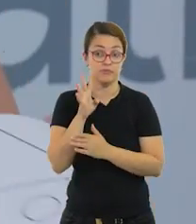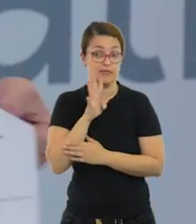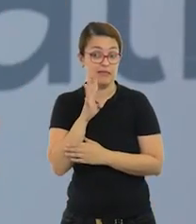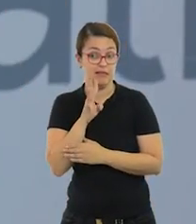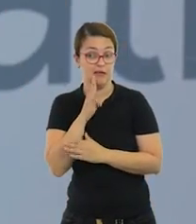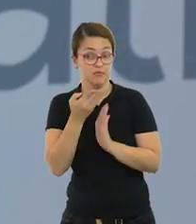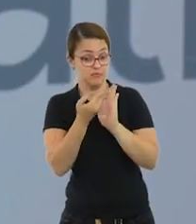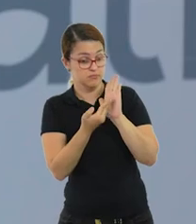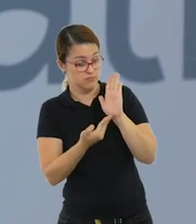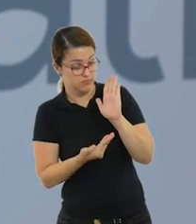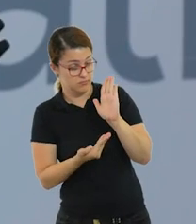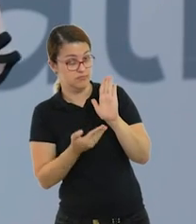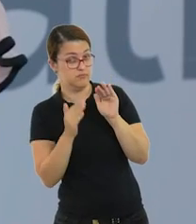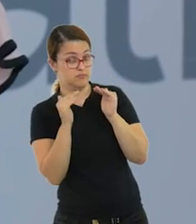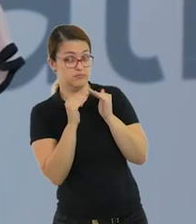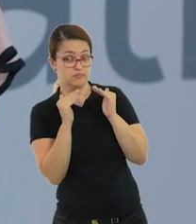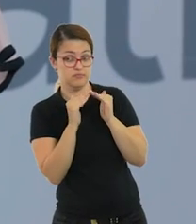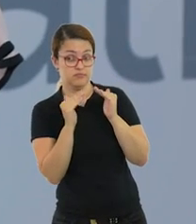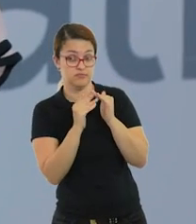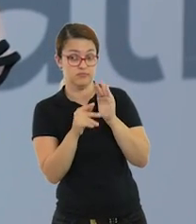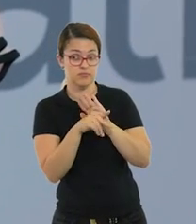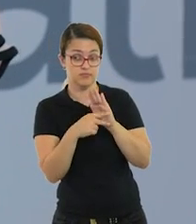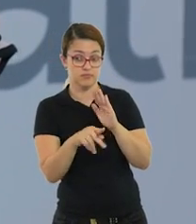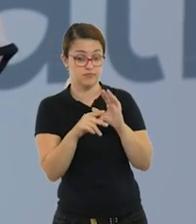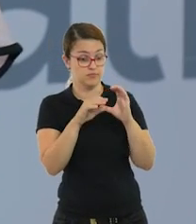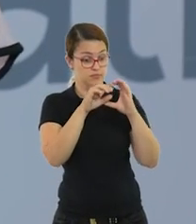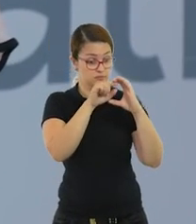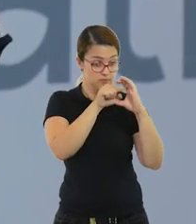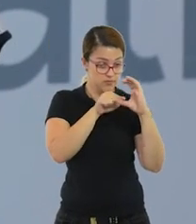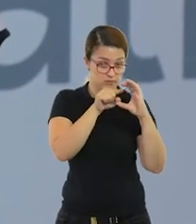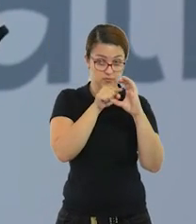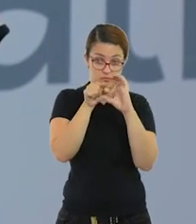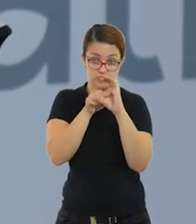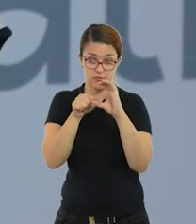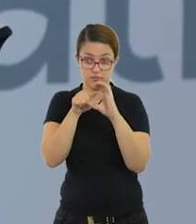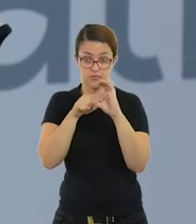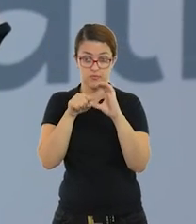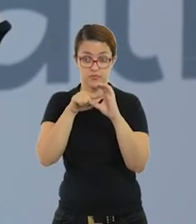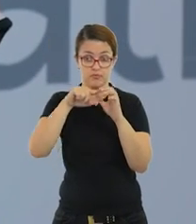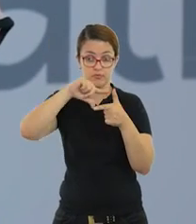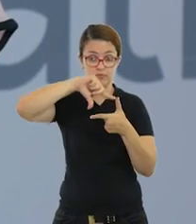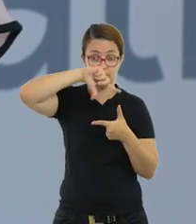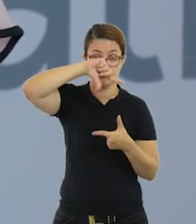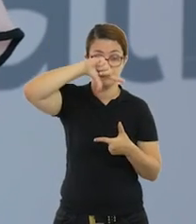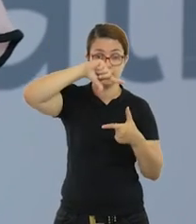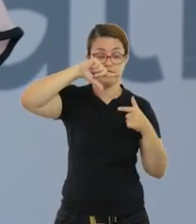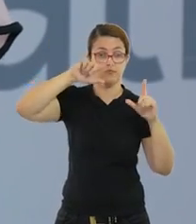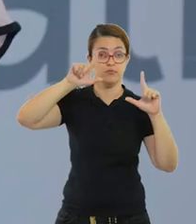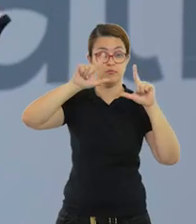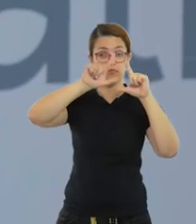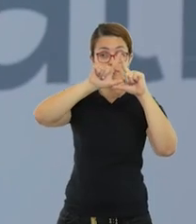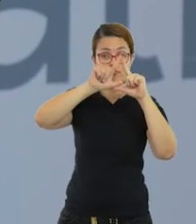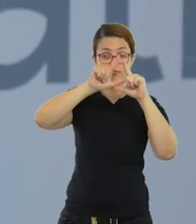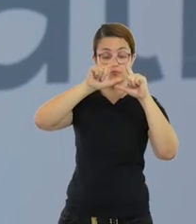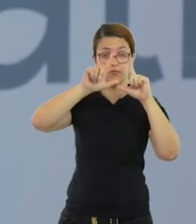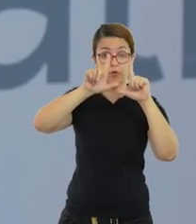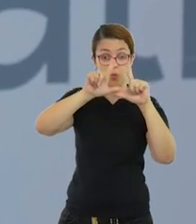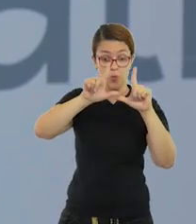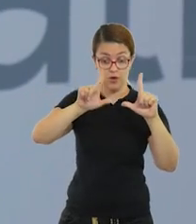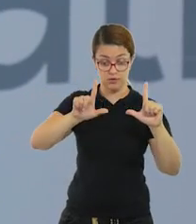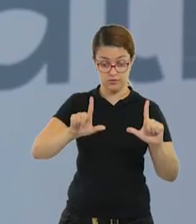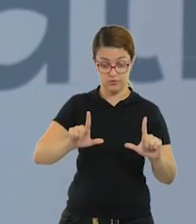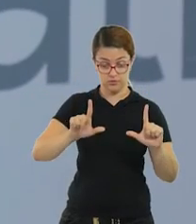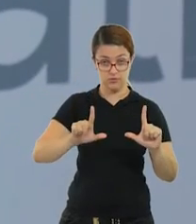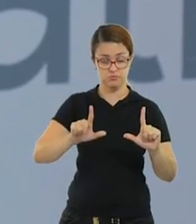Olha que legal! Esta casa é feita com círculos, retângulo, triângulo e um quadrado.